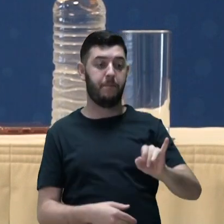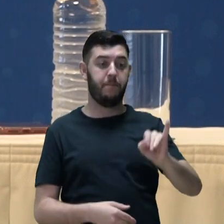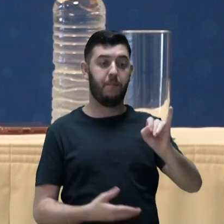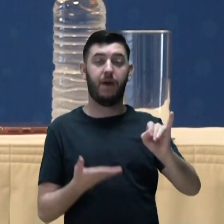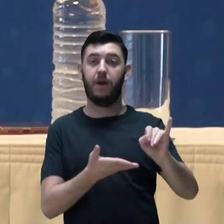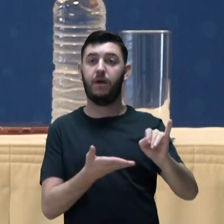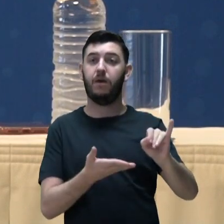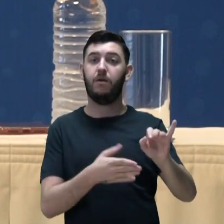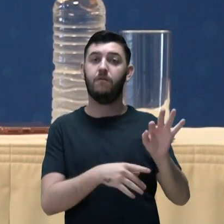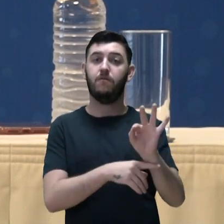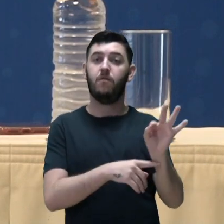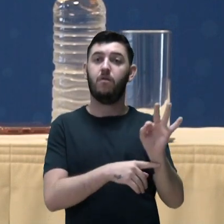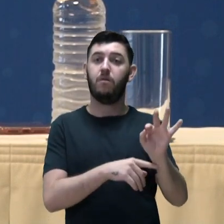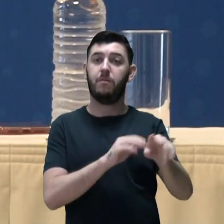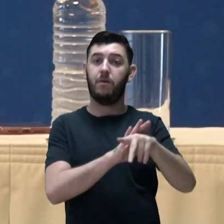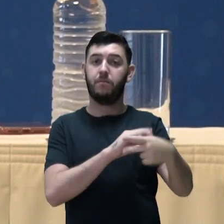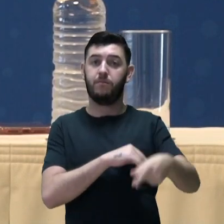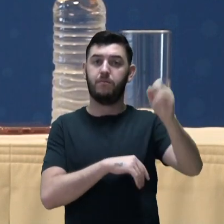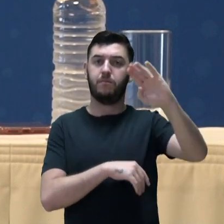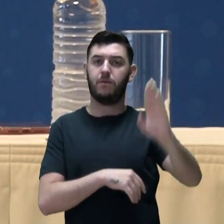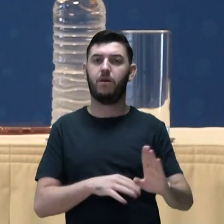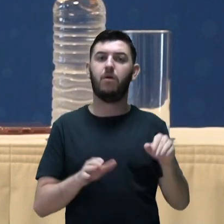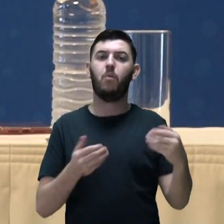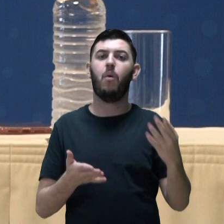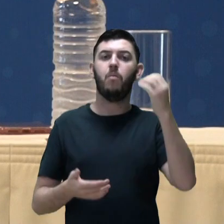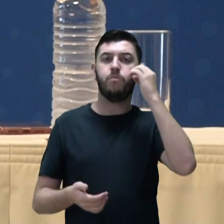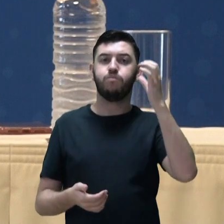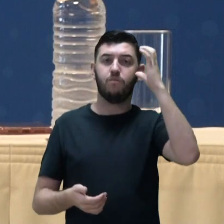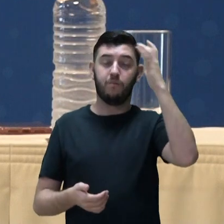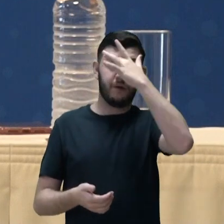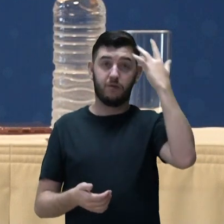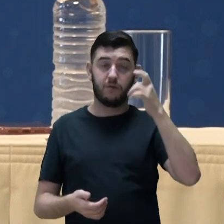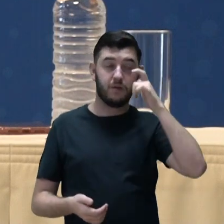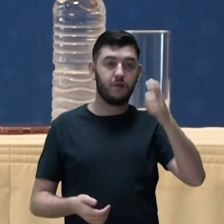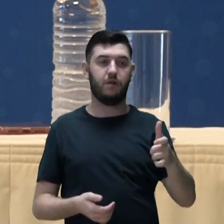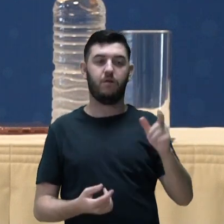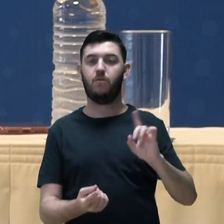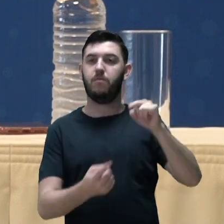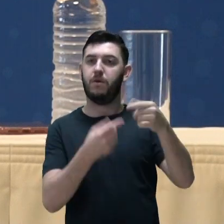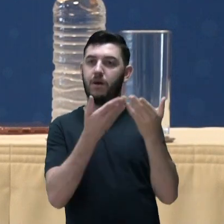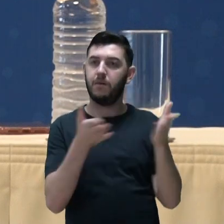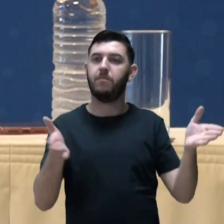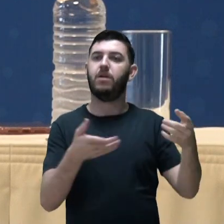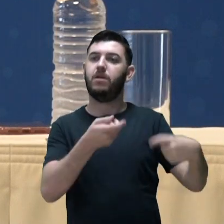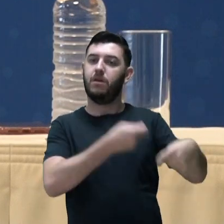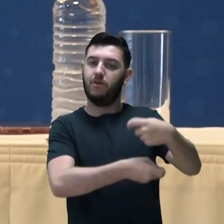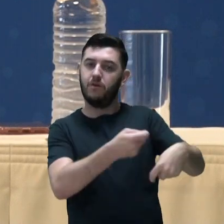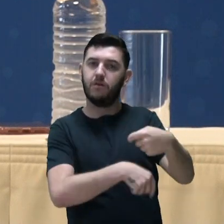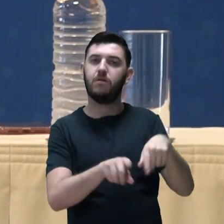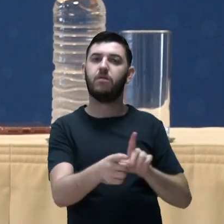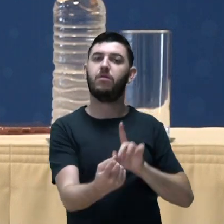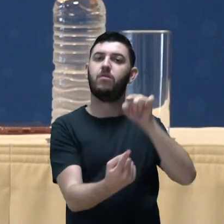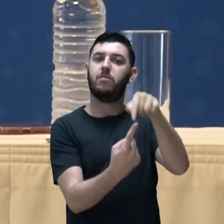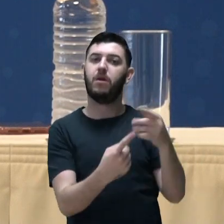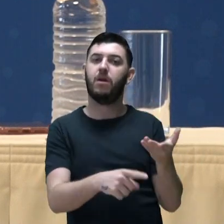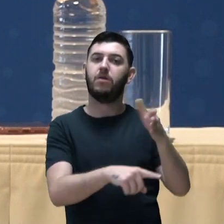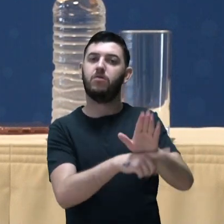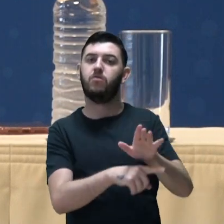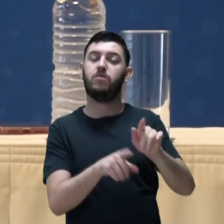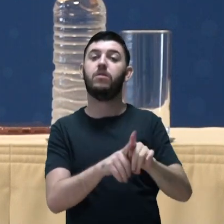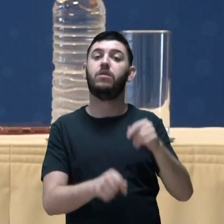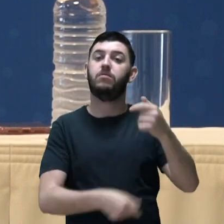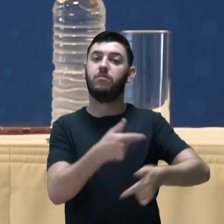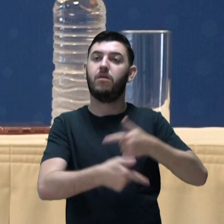formalizado no Brasil e quais conhecimentos ele quer adquirir, tanto para abrir seu negócio quanto para aprimorar aquela atividade